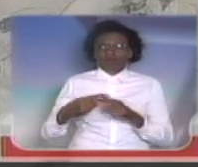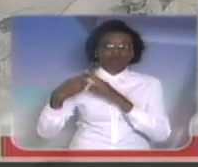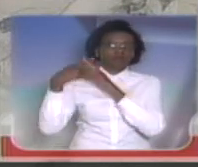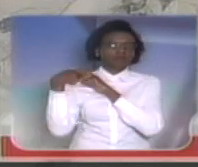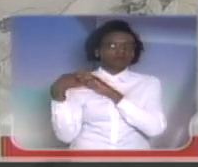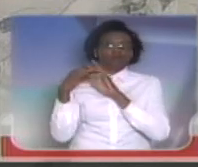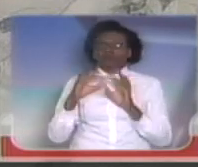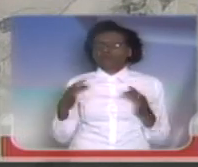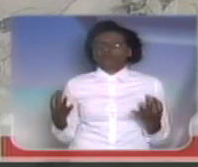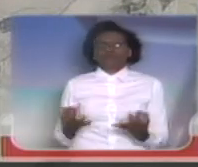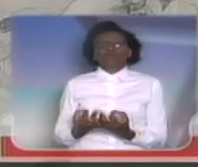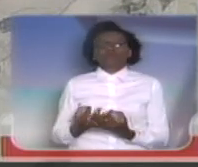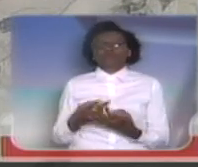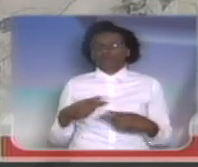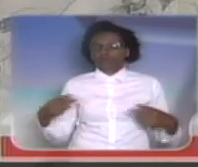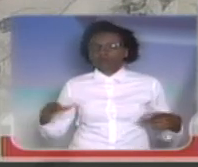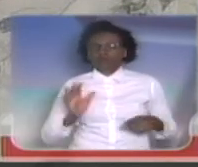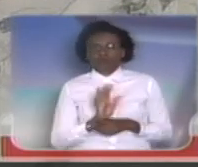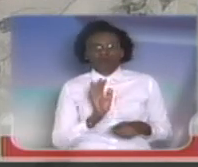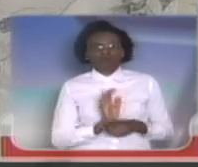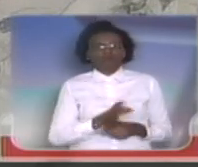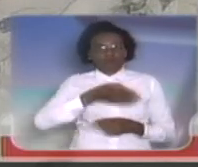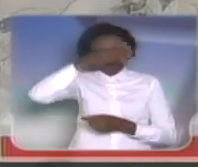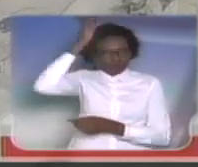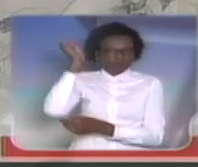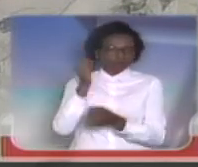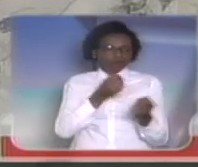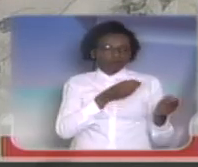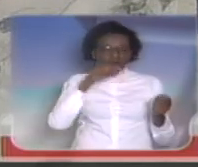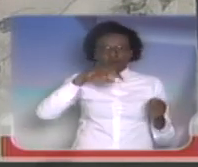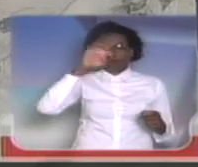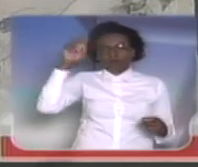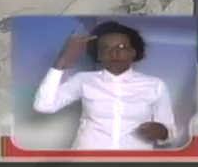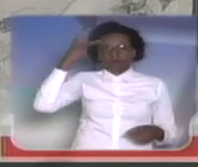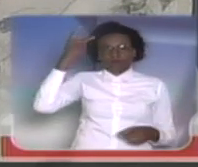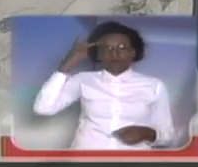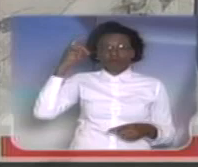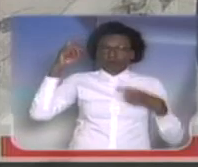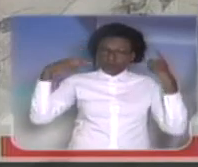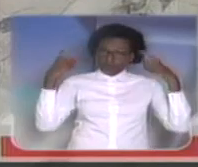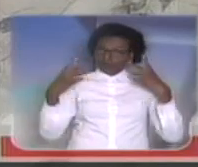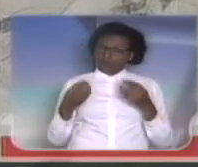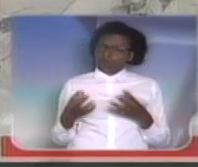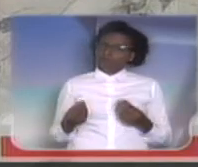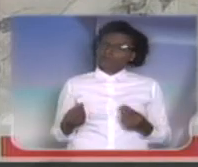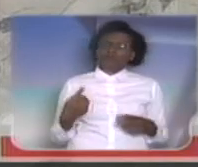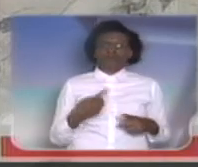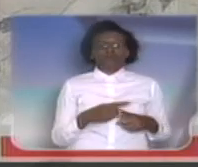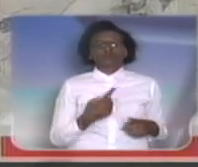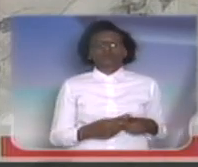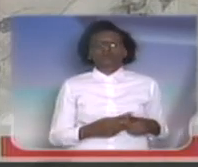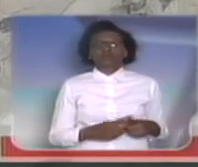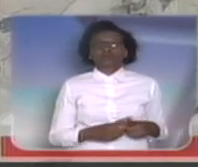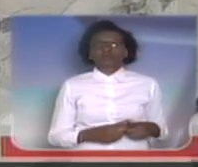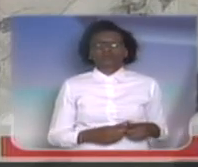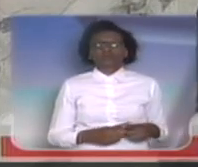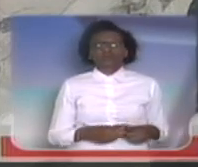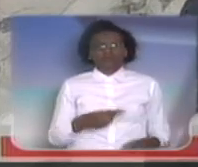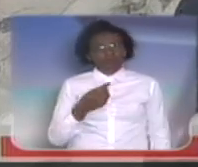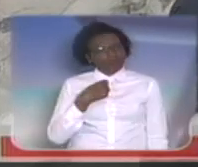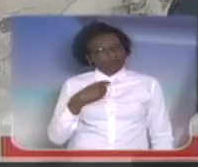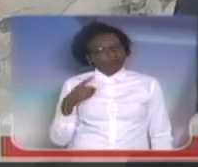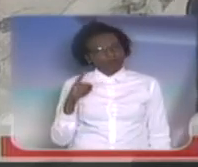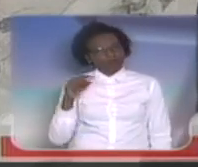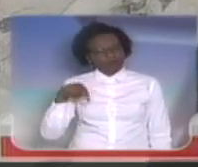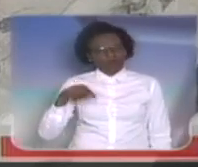investimento e pelo custeio das atividades de bombeiros em todo o Estado de São Paulo. Isso muito nos preocupa. Por quê? Porque eu tenho levado aqui